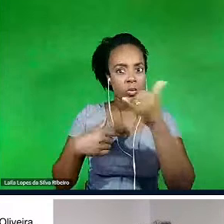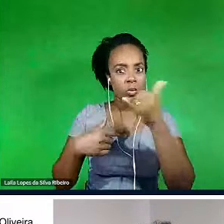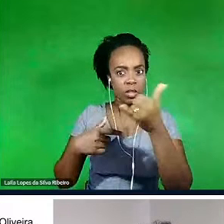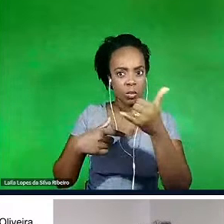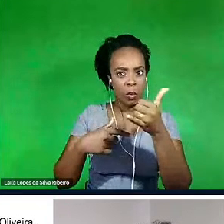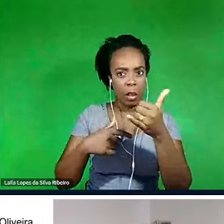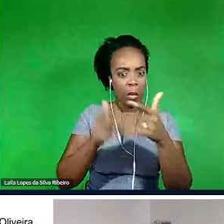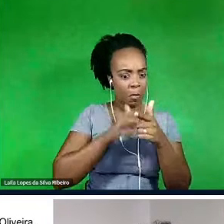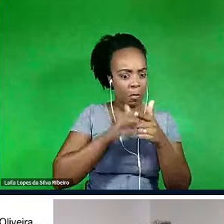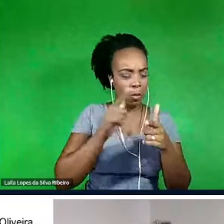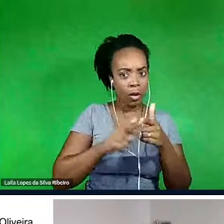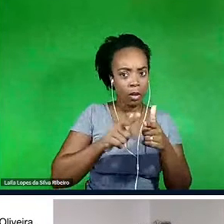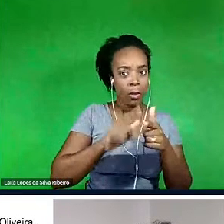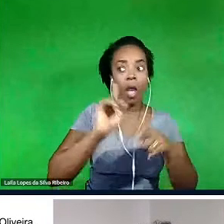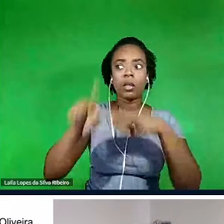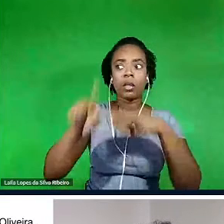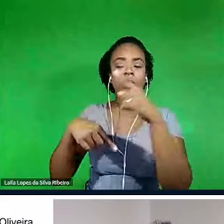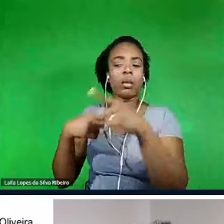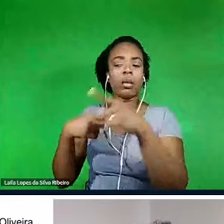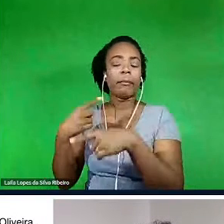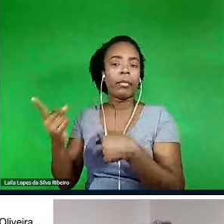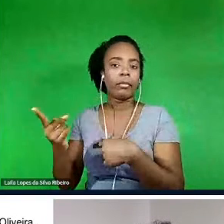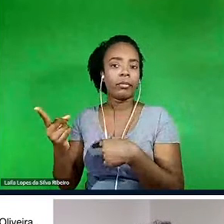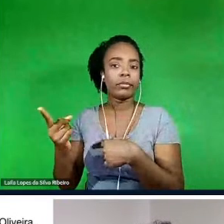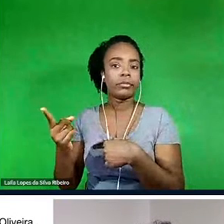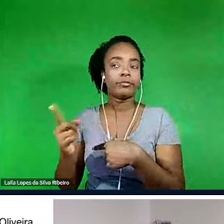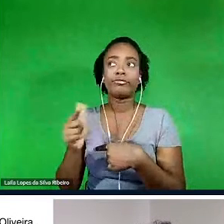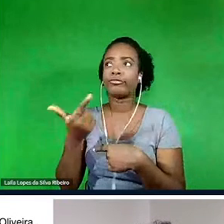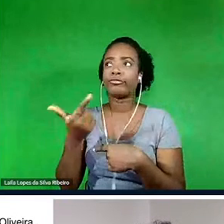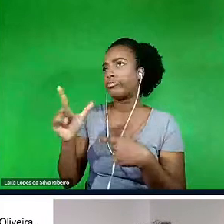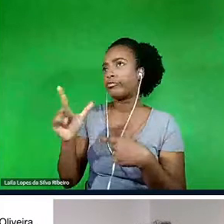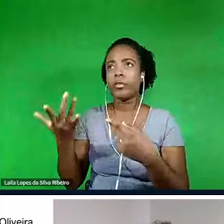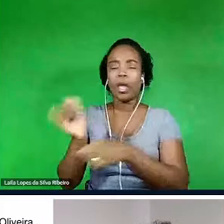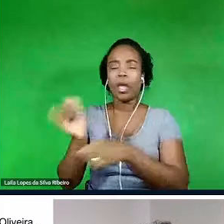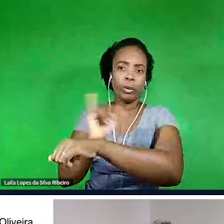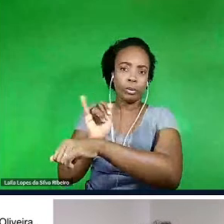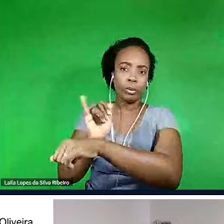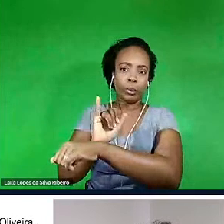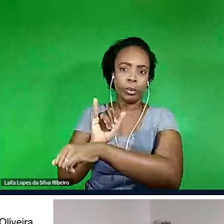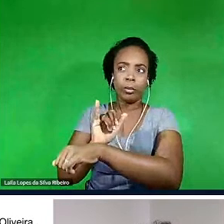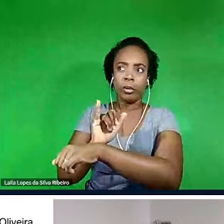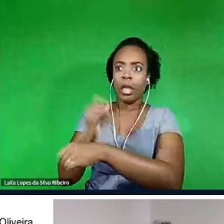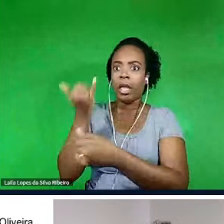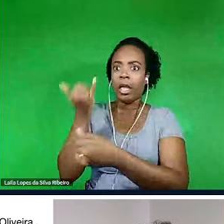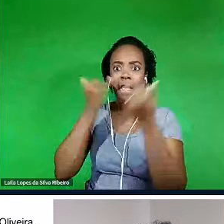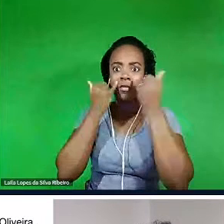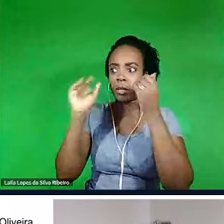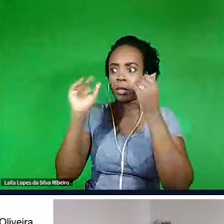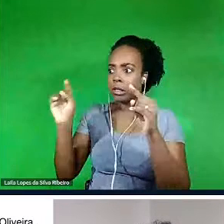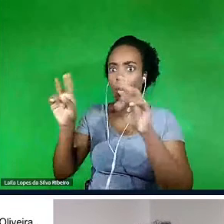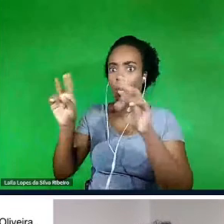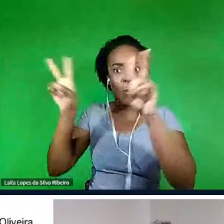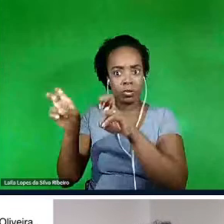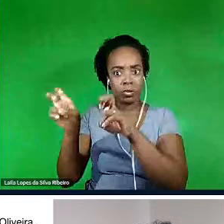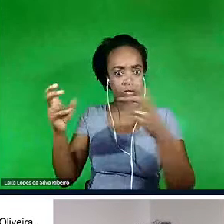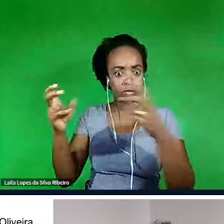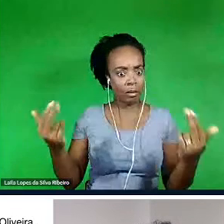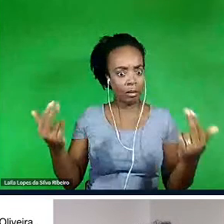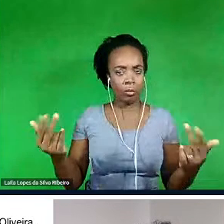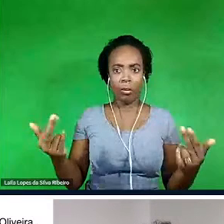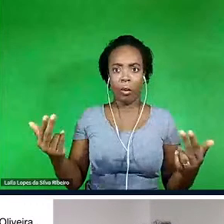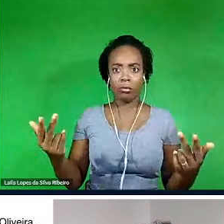Facebook, veja, via, é, YouTube, um ponhado de propaganda de celulares, porque,